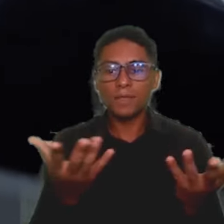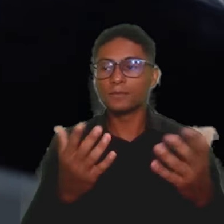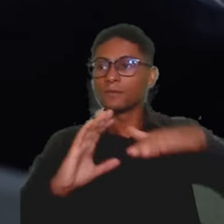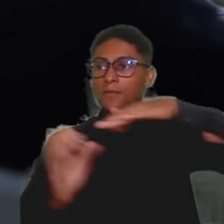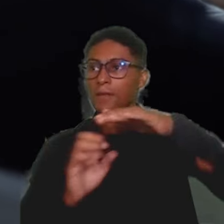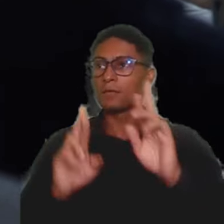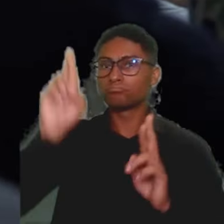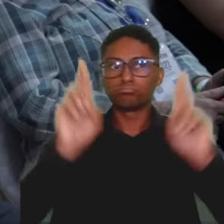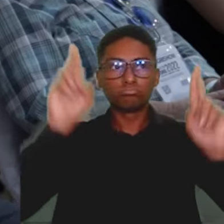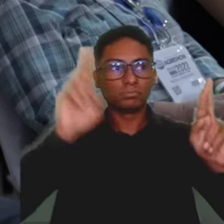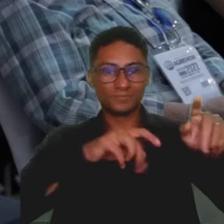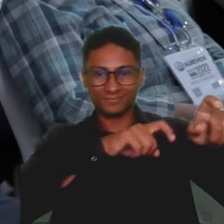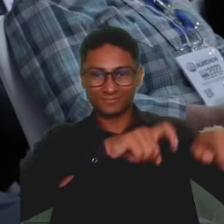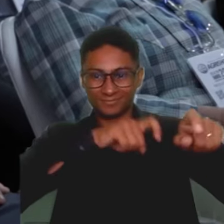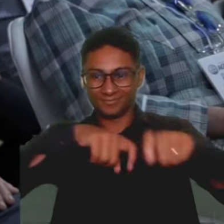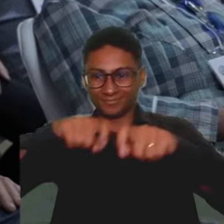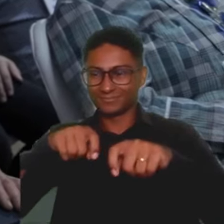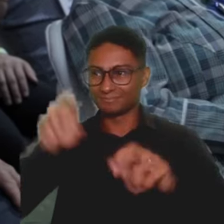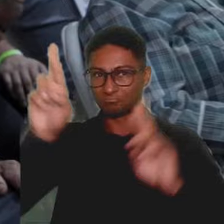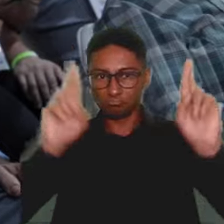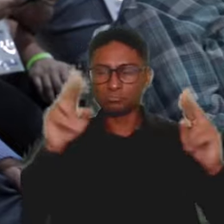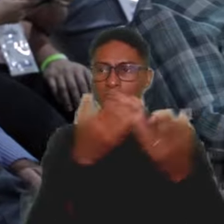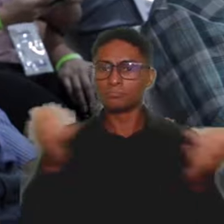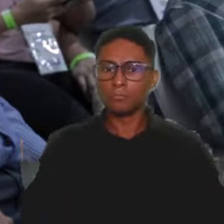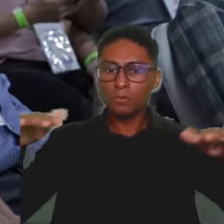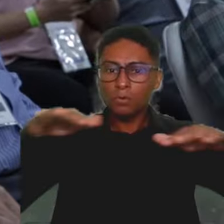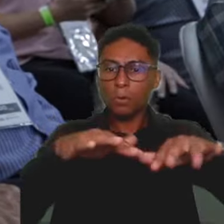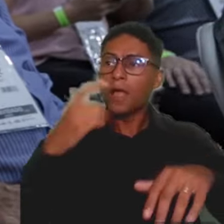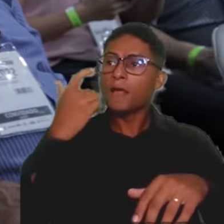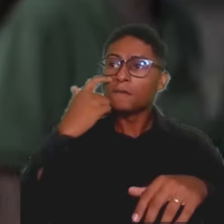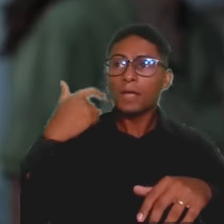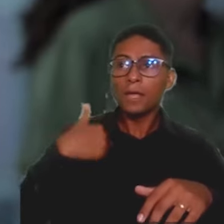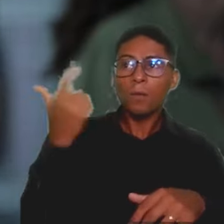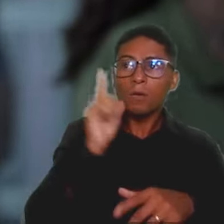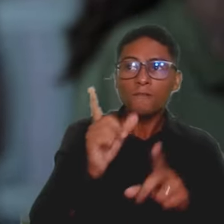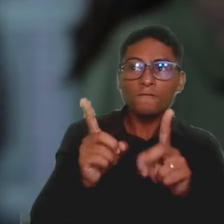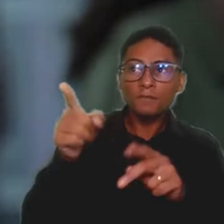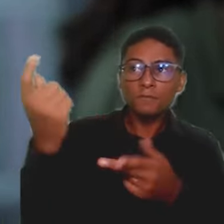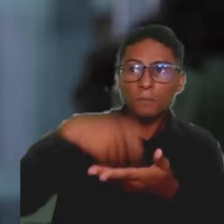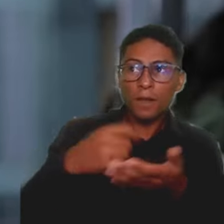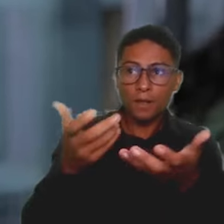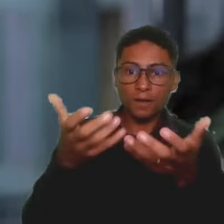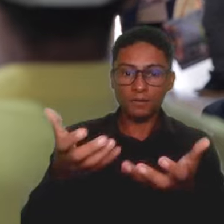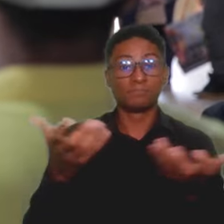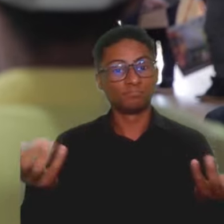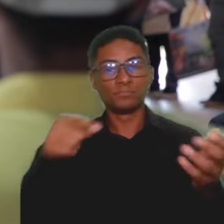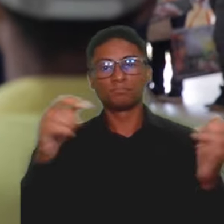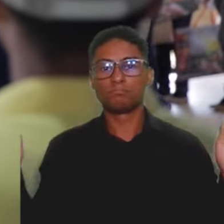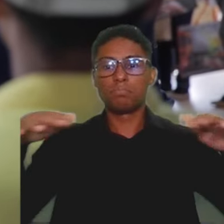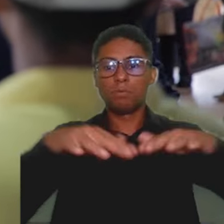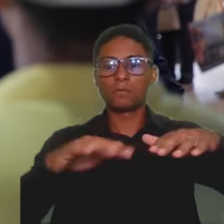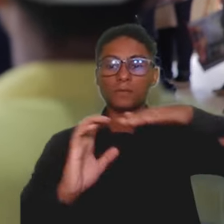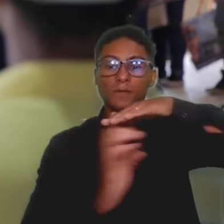e produtoras rurais ofereçam produtos e serviços para potenciais compradores. Na dinâmica do Encontro de Negócios, as